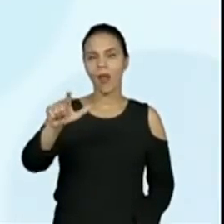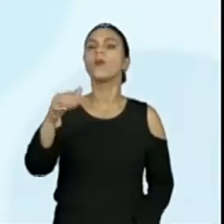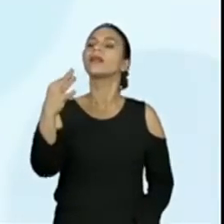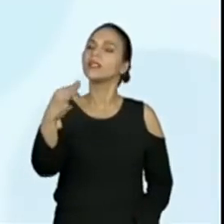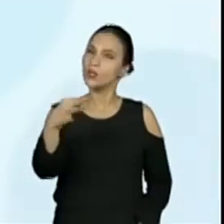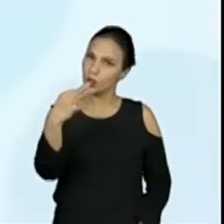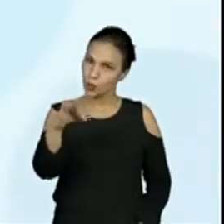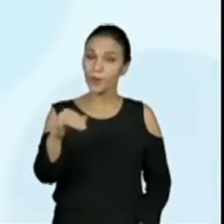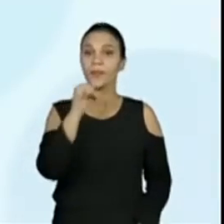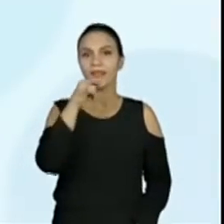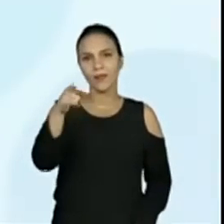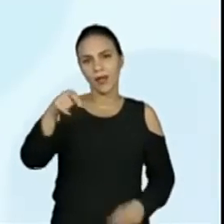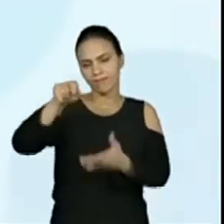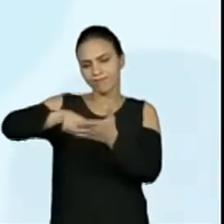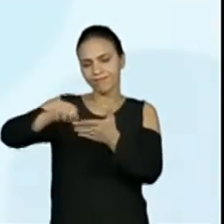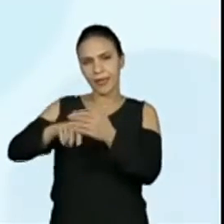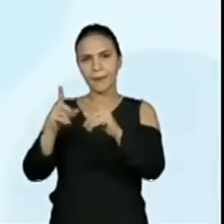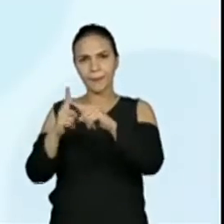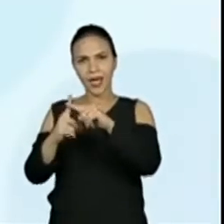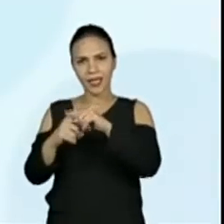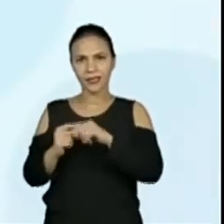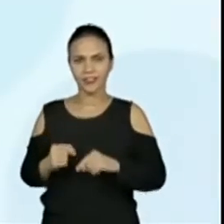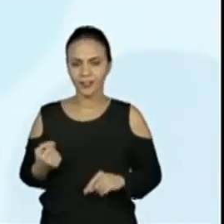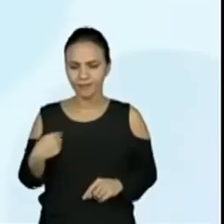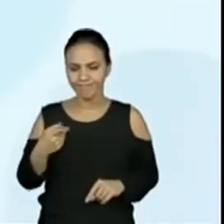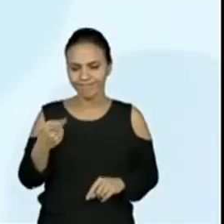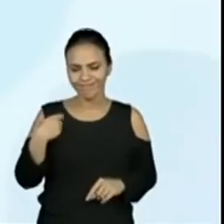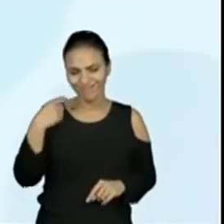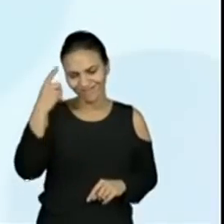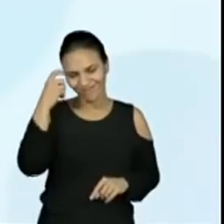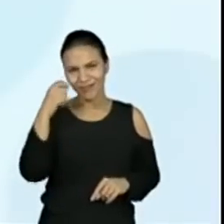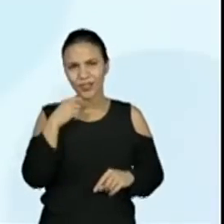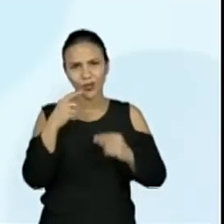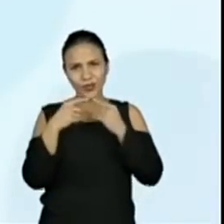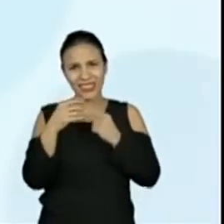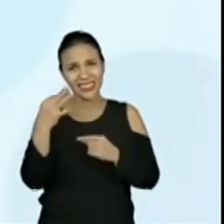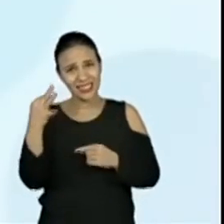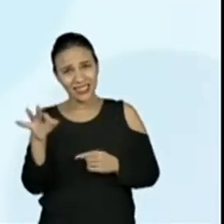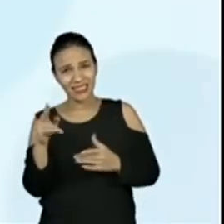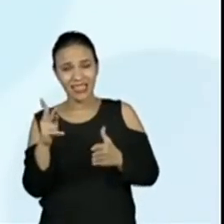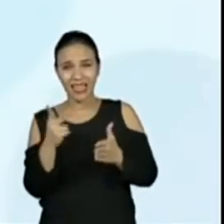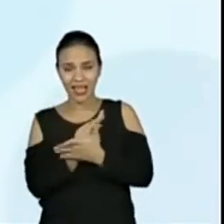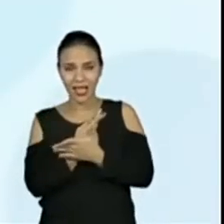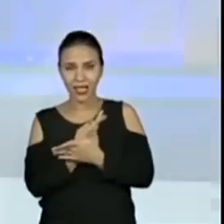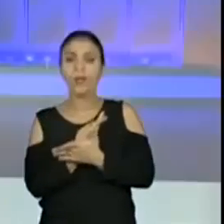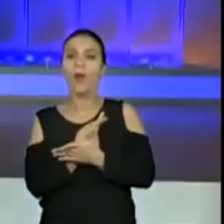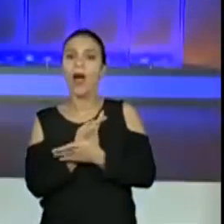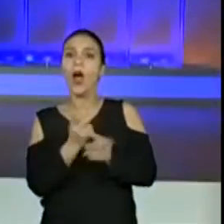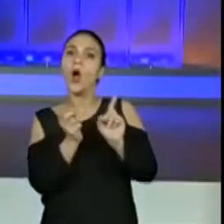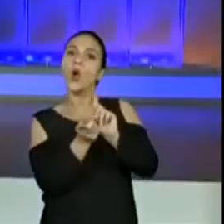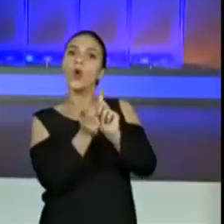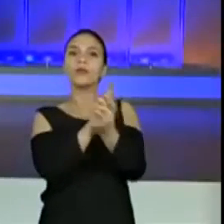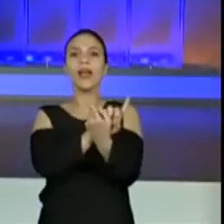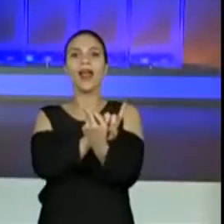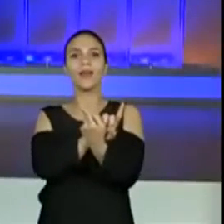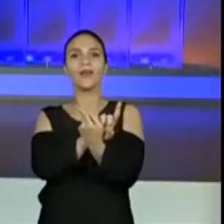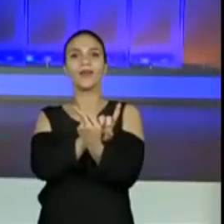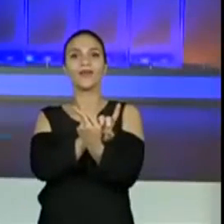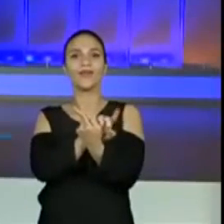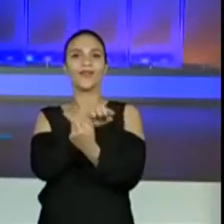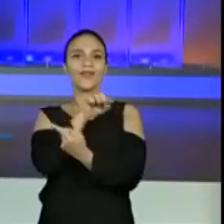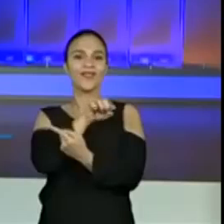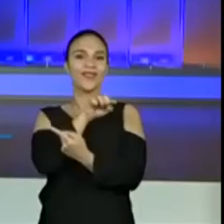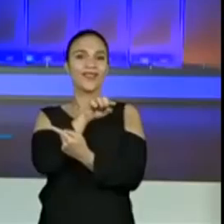operação de adição, respondeu a operação, mas quer tirar a prova real, quer ter certeza do que você fez,